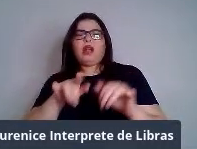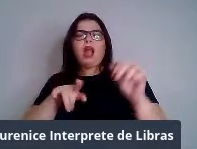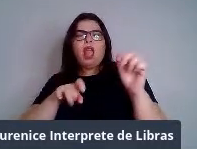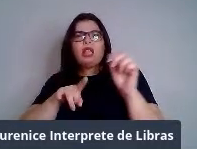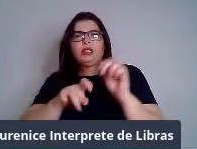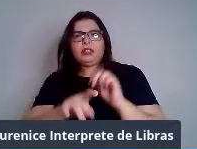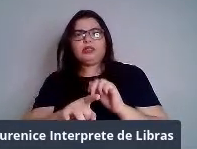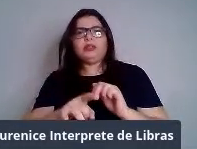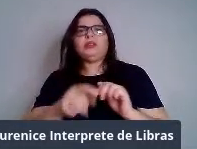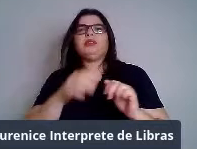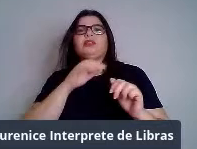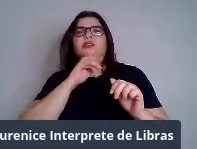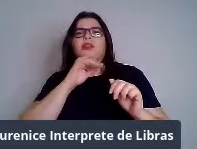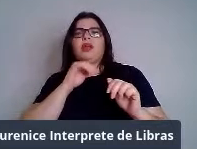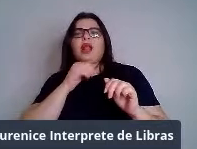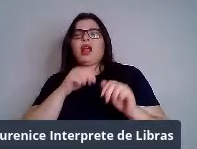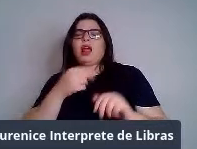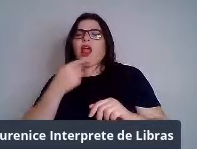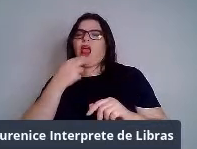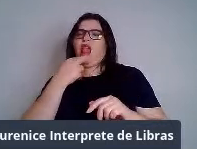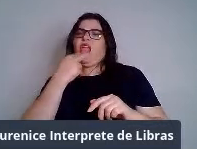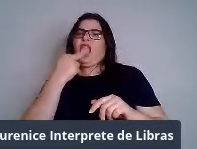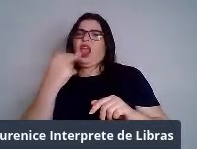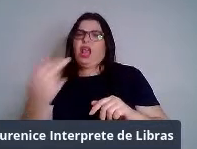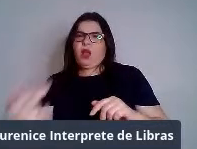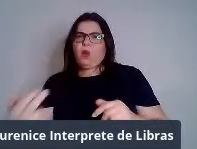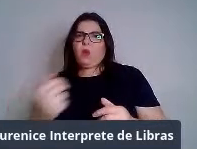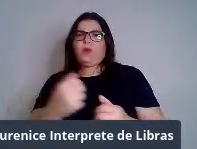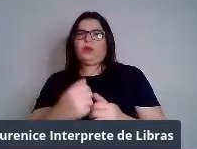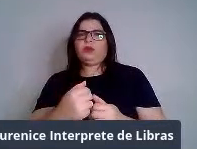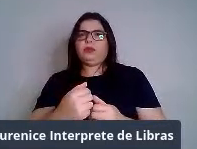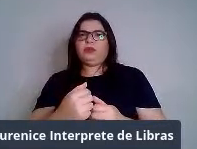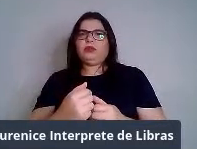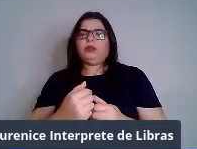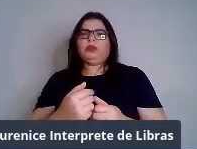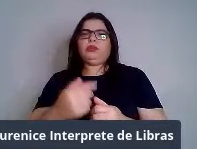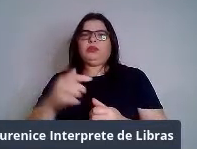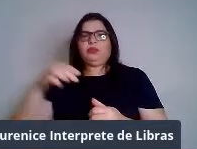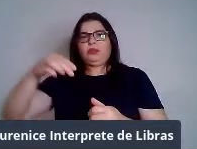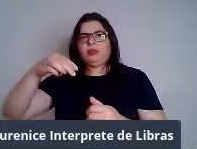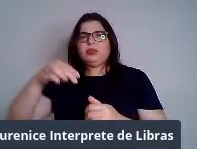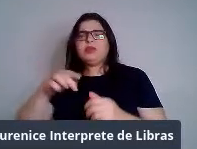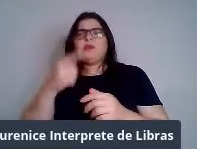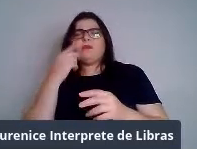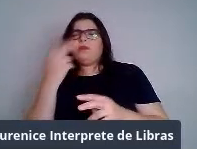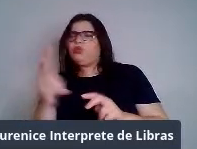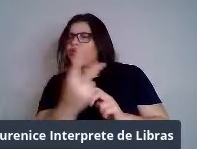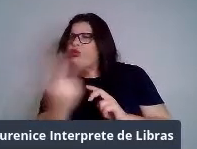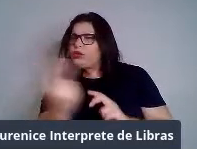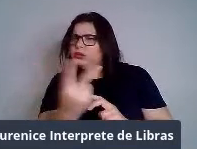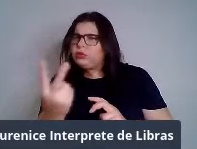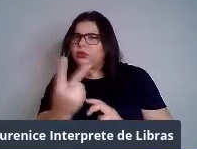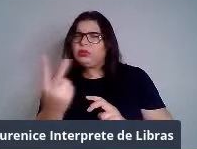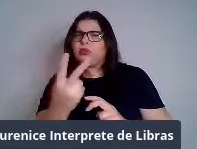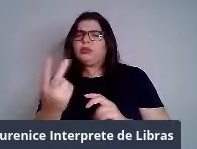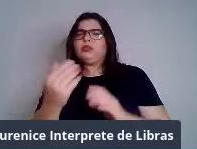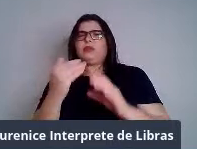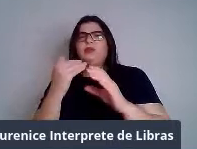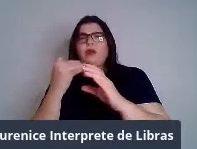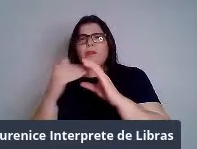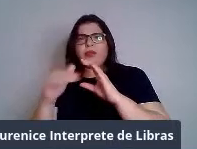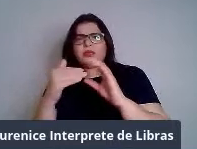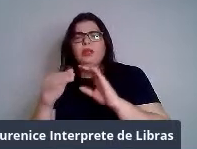o dardejar de língua de um monstro de gila, mostrando para vocês que essas são algumas mensagens enviadas pelos lagartos,